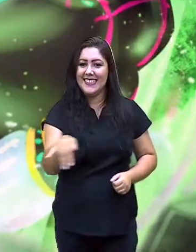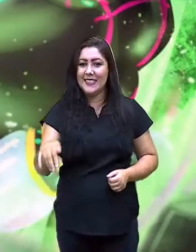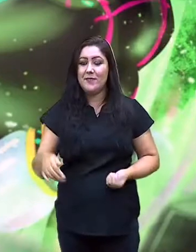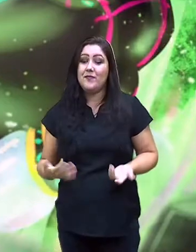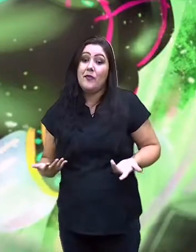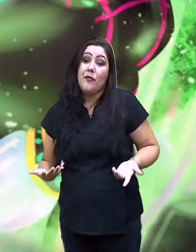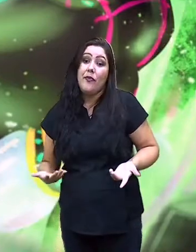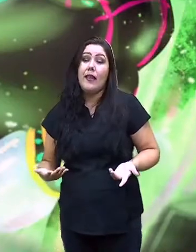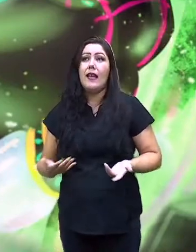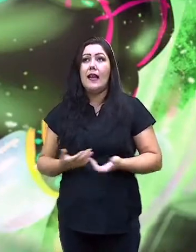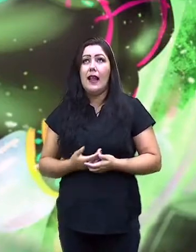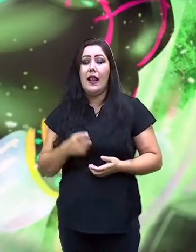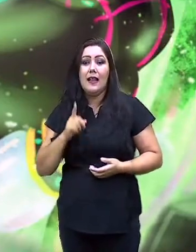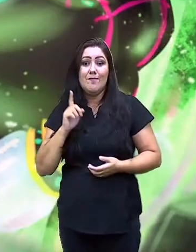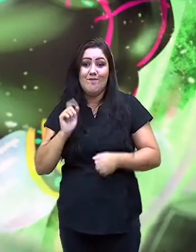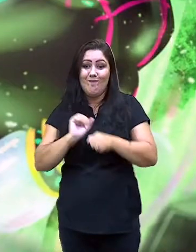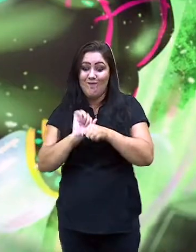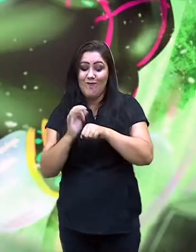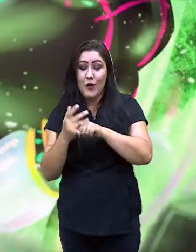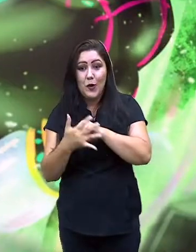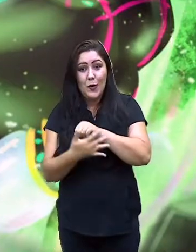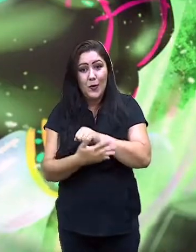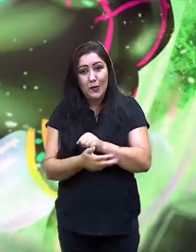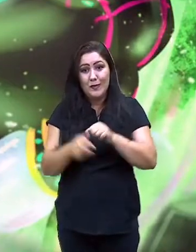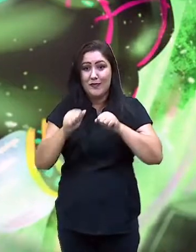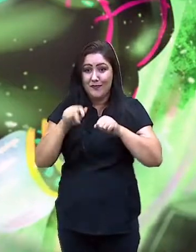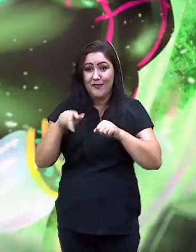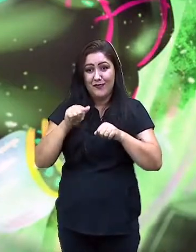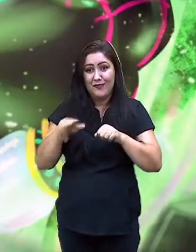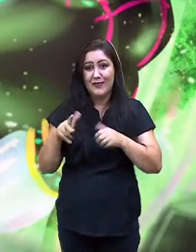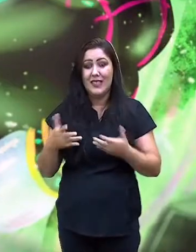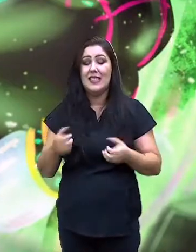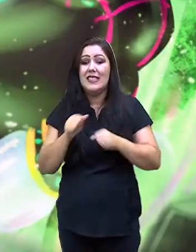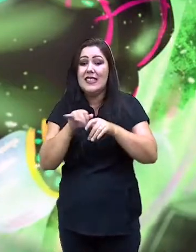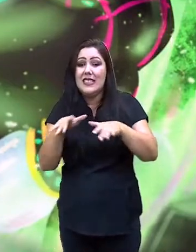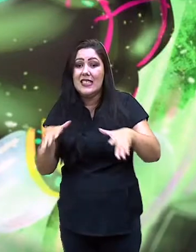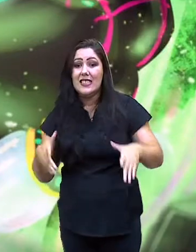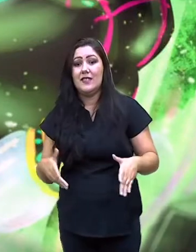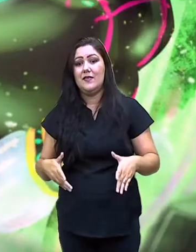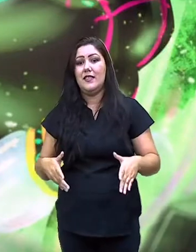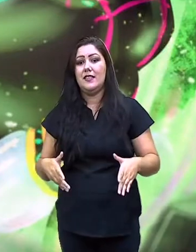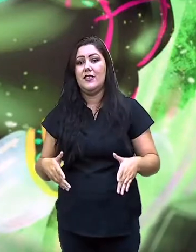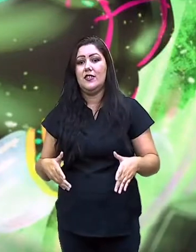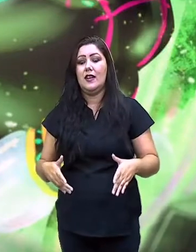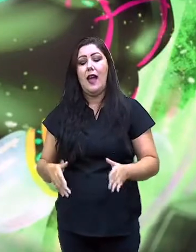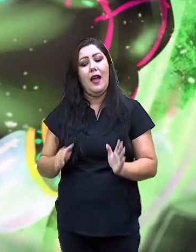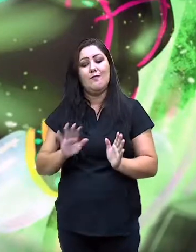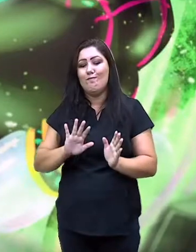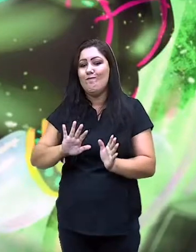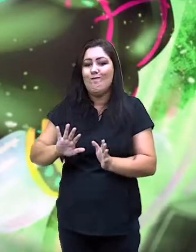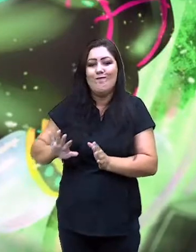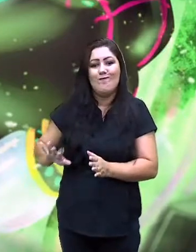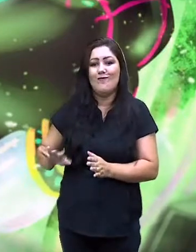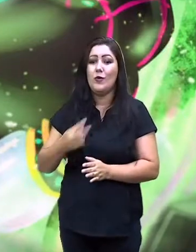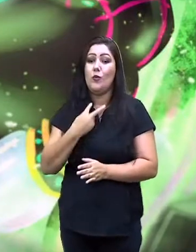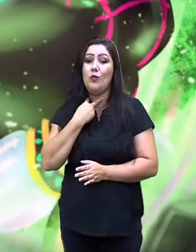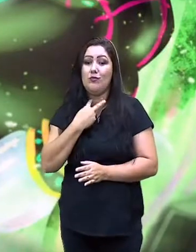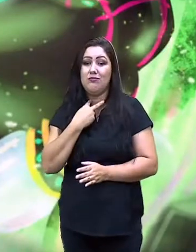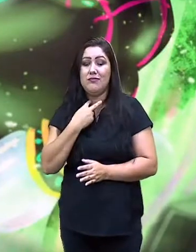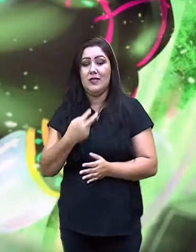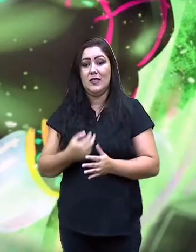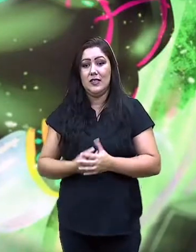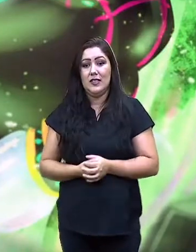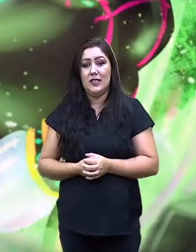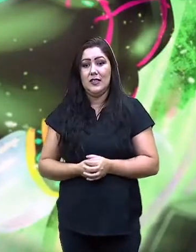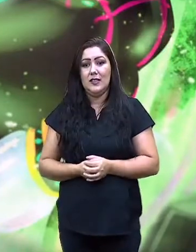Mas lá há mais de 20 anos tem a festa do Boi com uma diferença da festa do